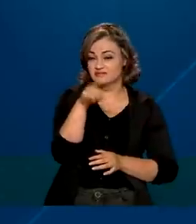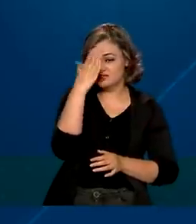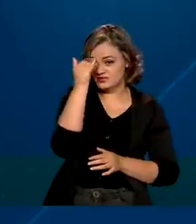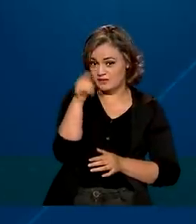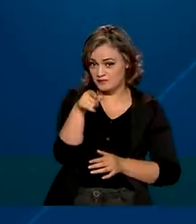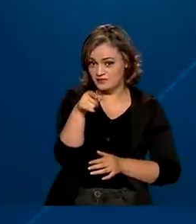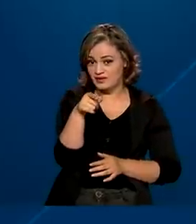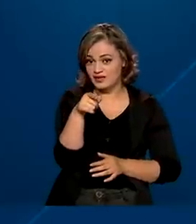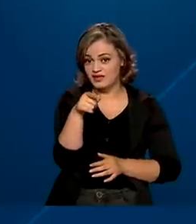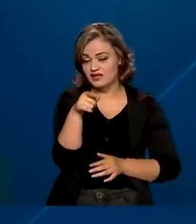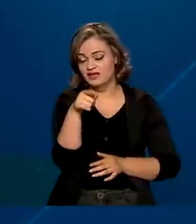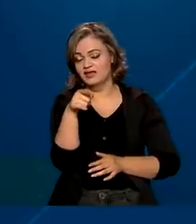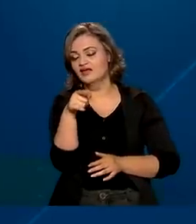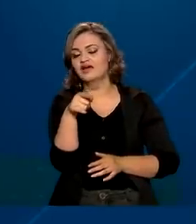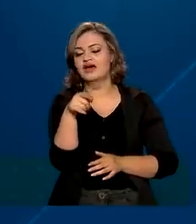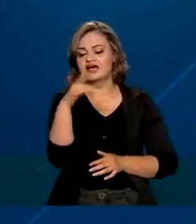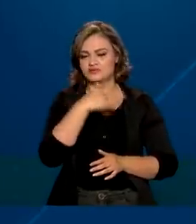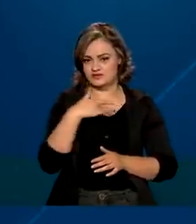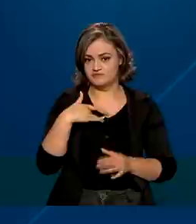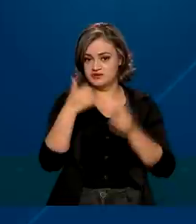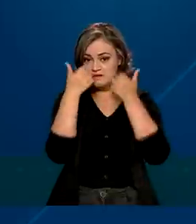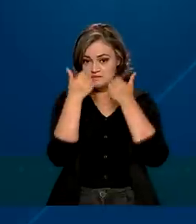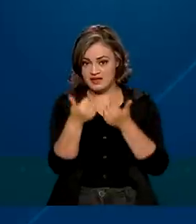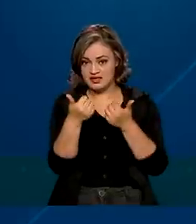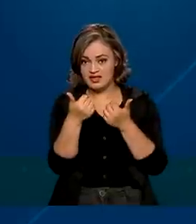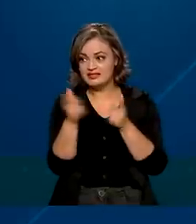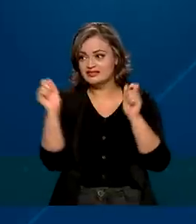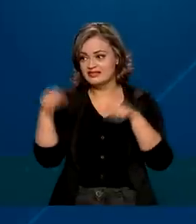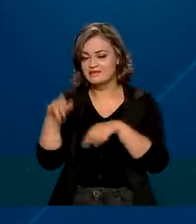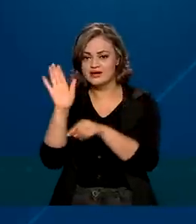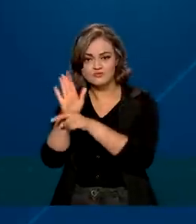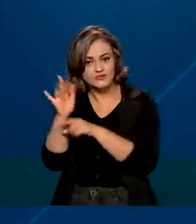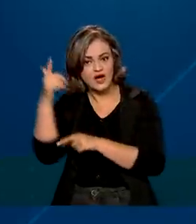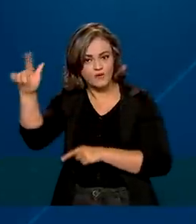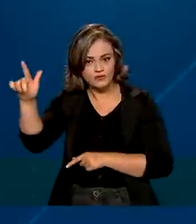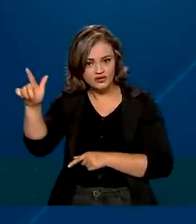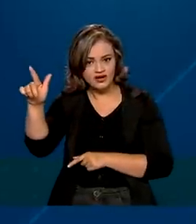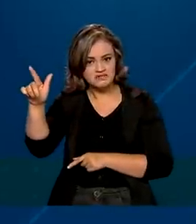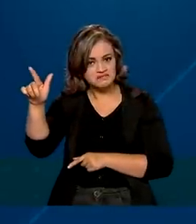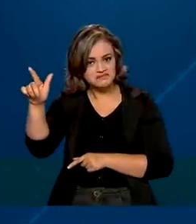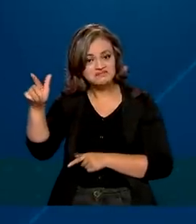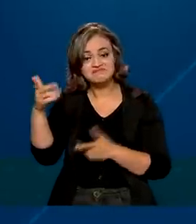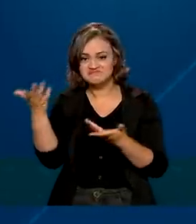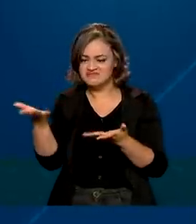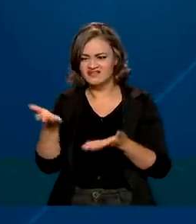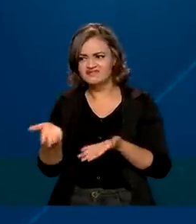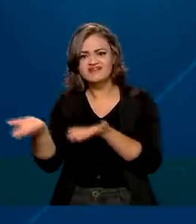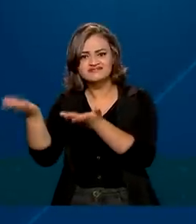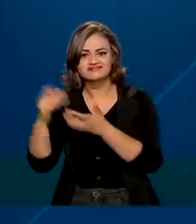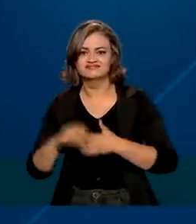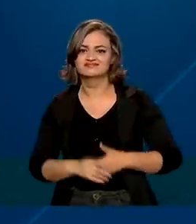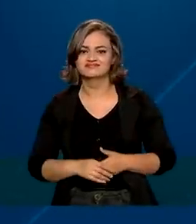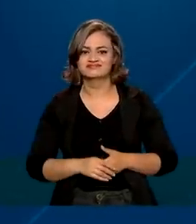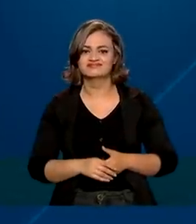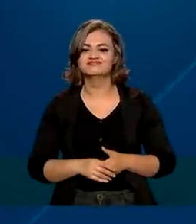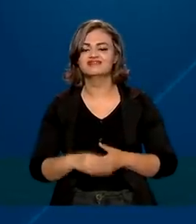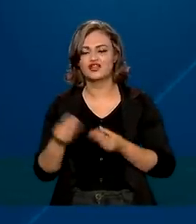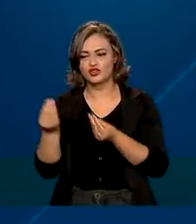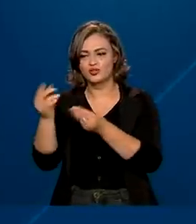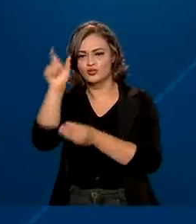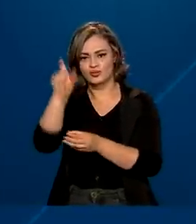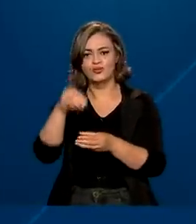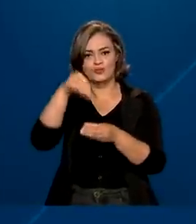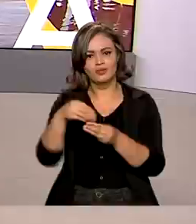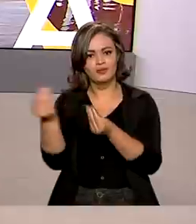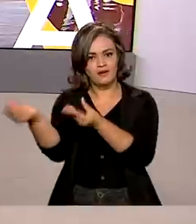que a sua saúde vai dar vida para as outras pessoas, não deixe de ajudar. Seja um doador